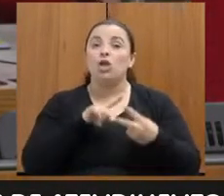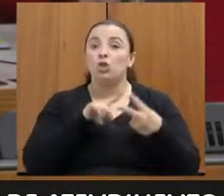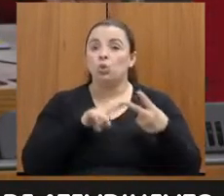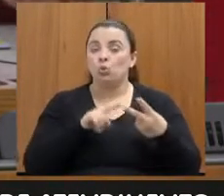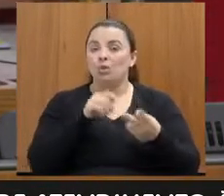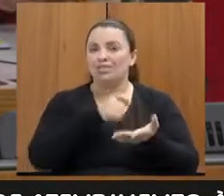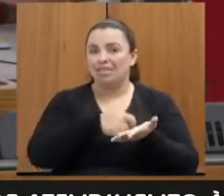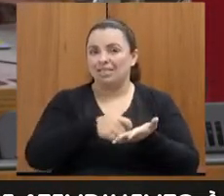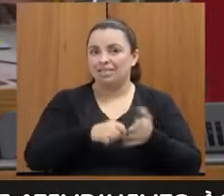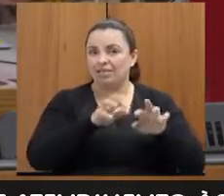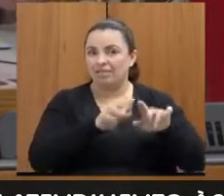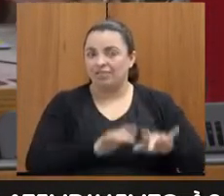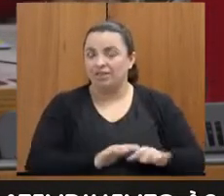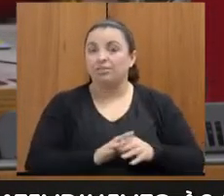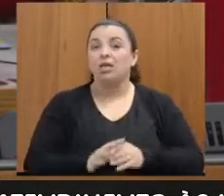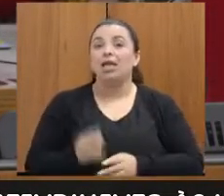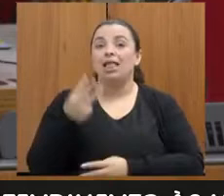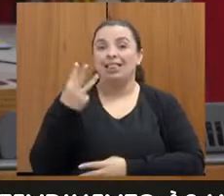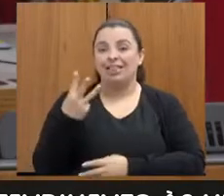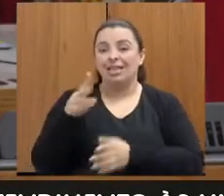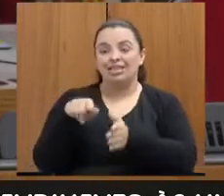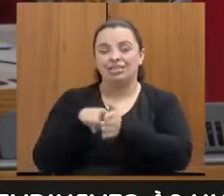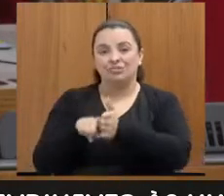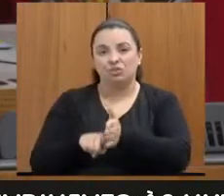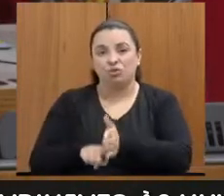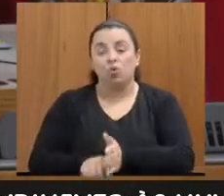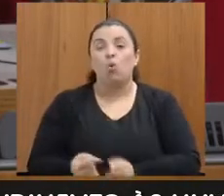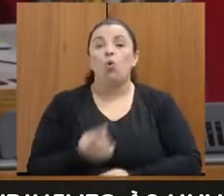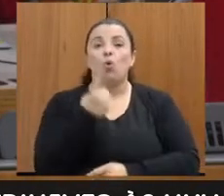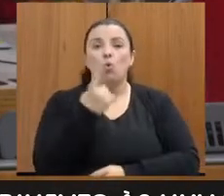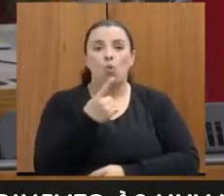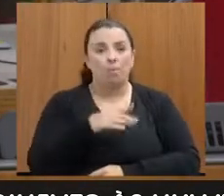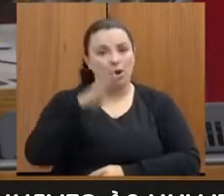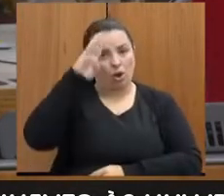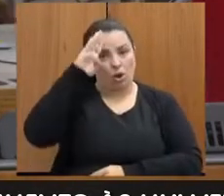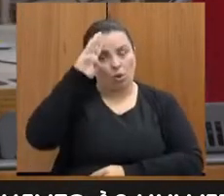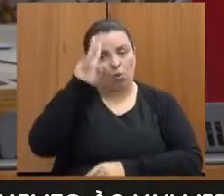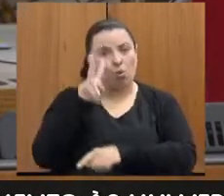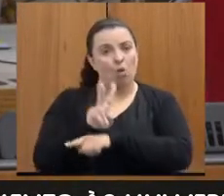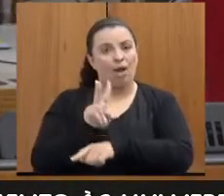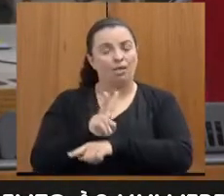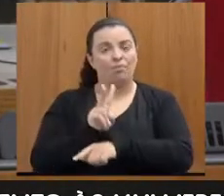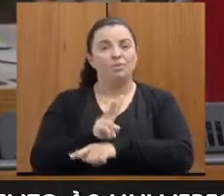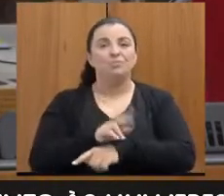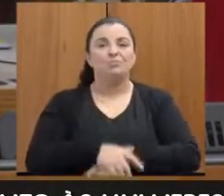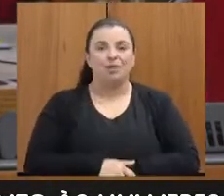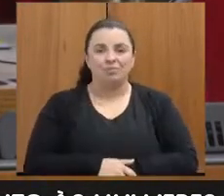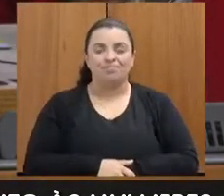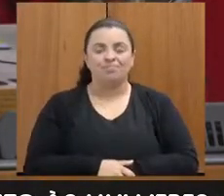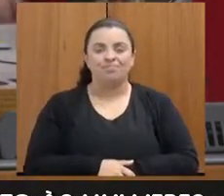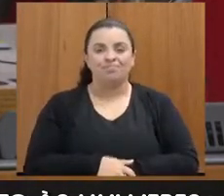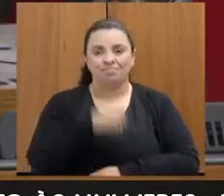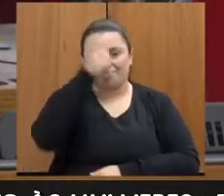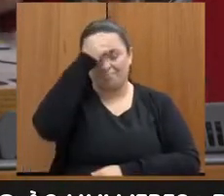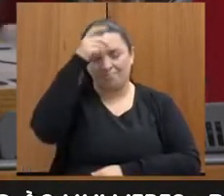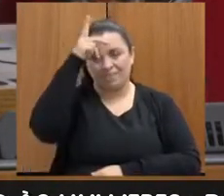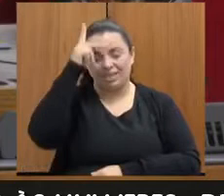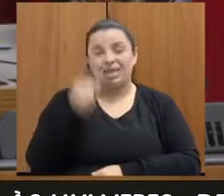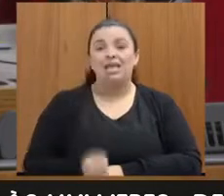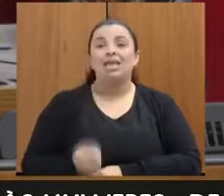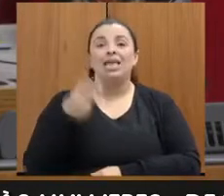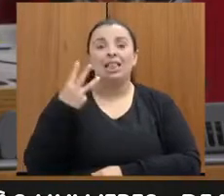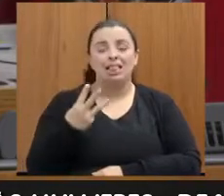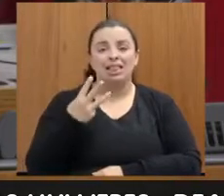três investigadores, uma guarda municipal e três estagiários de direito. O primeiro atendimento, então, ele não é